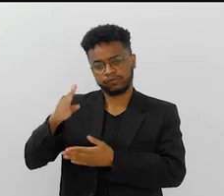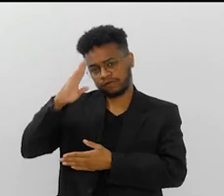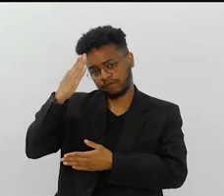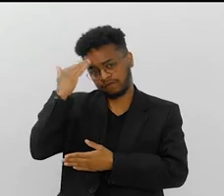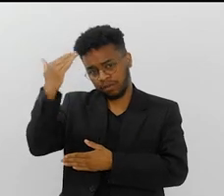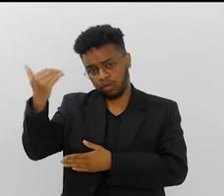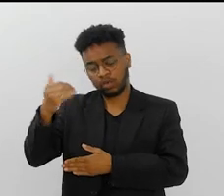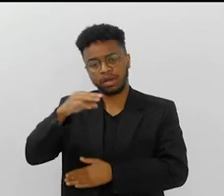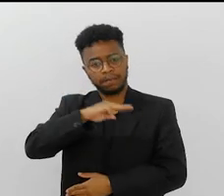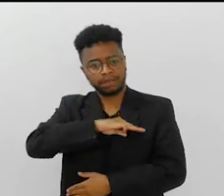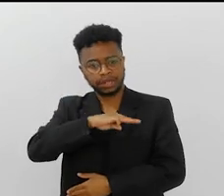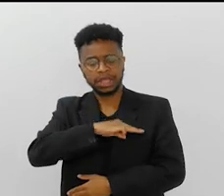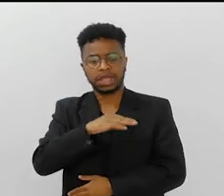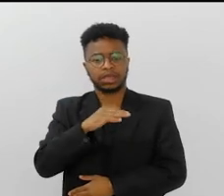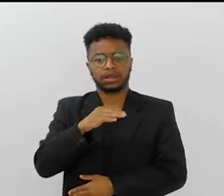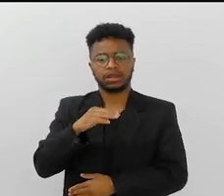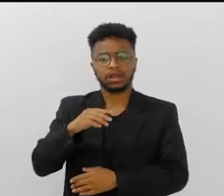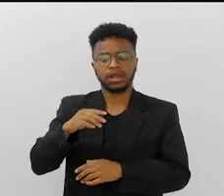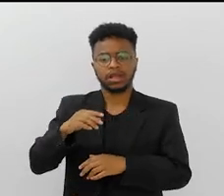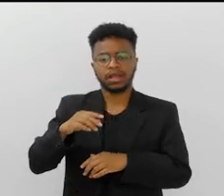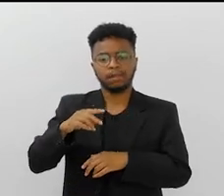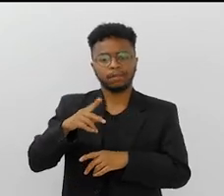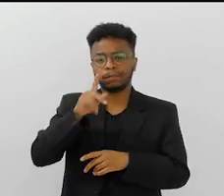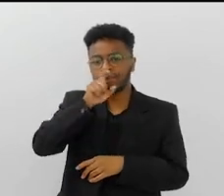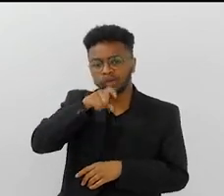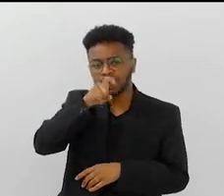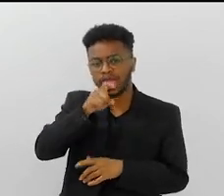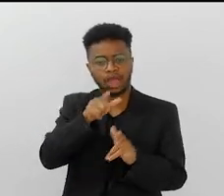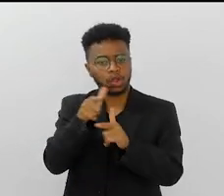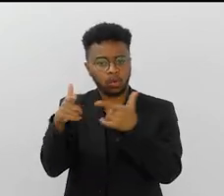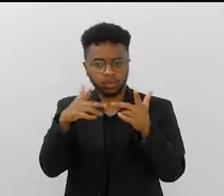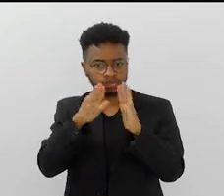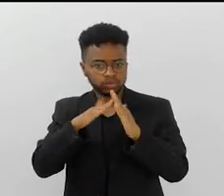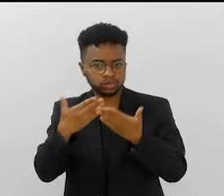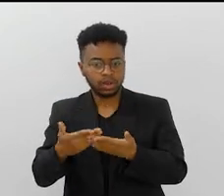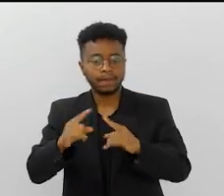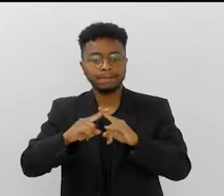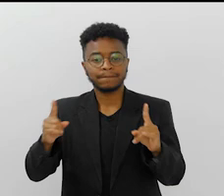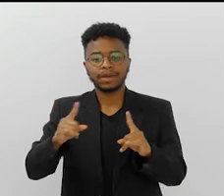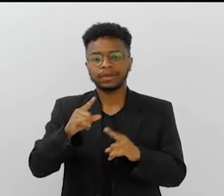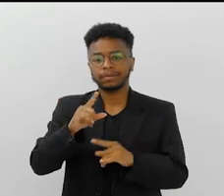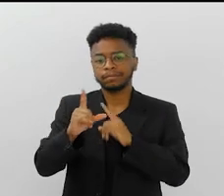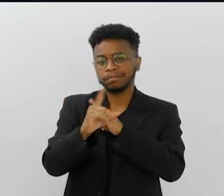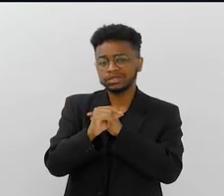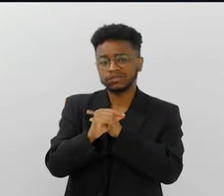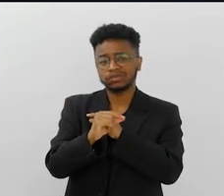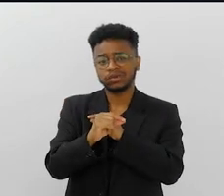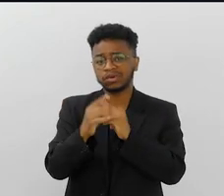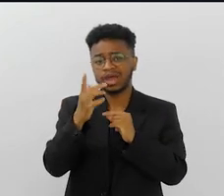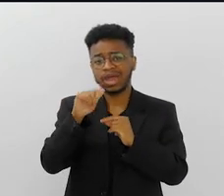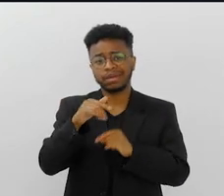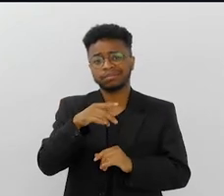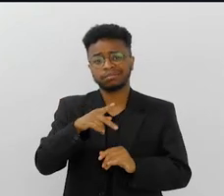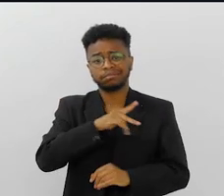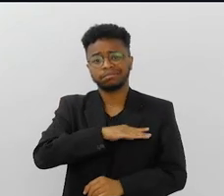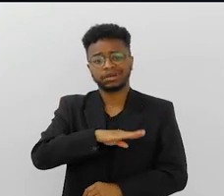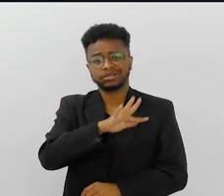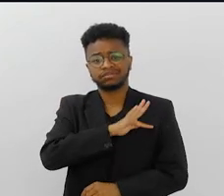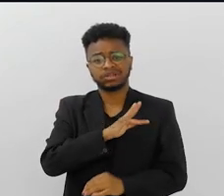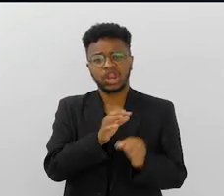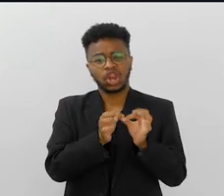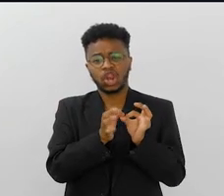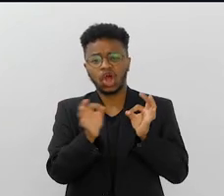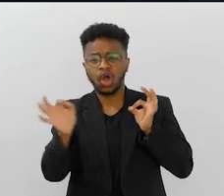escolas grandes, Mangueiro, Salgueiro, Império, Portela, e as outras eram muito inexpressivas. A Beija-Flor, então, era uma escola da Baixada